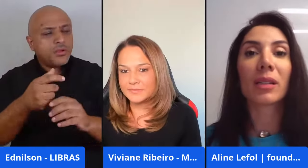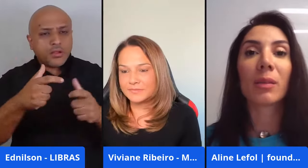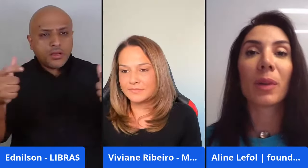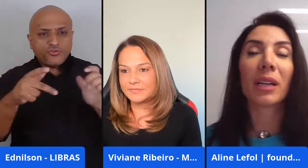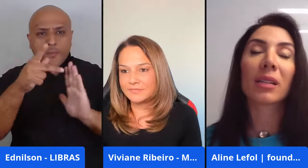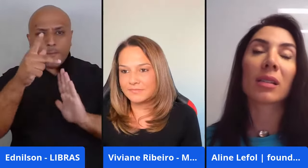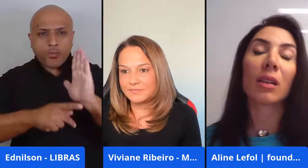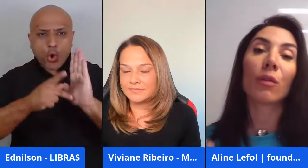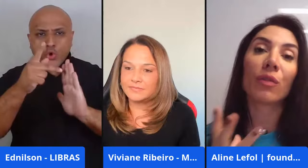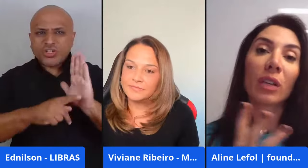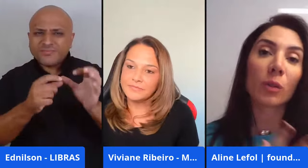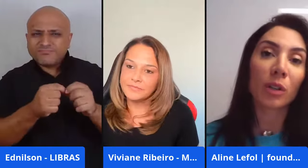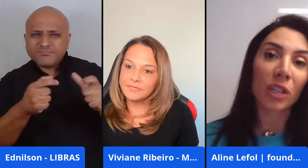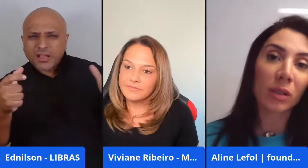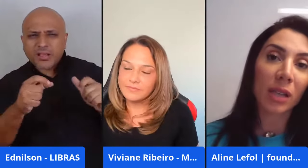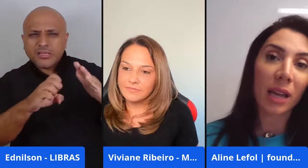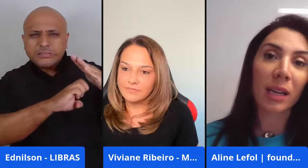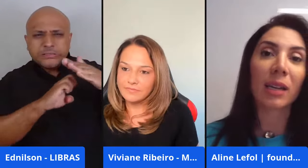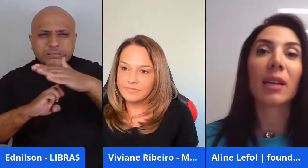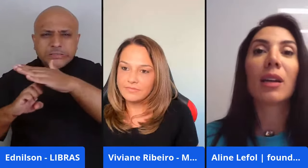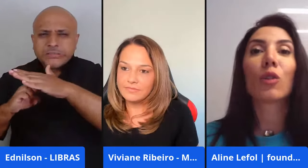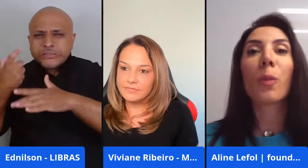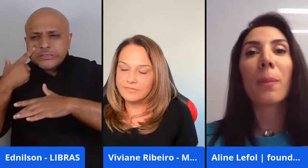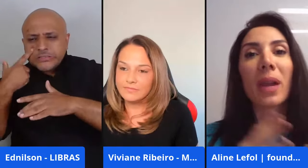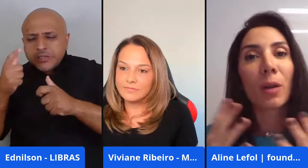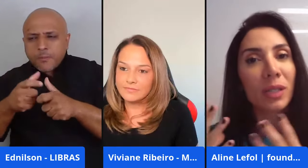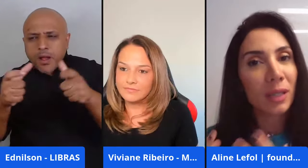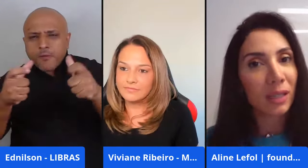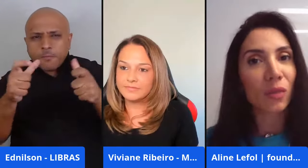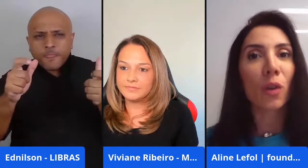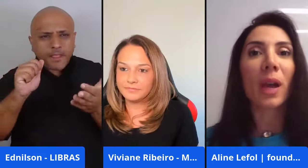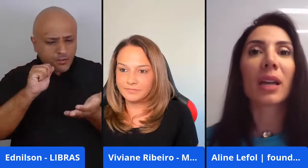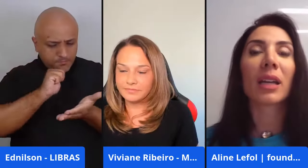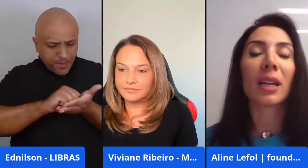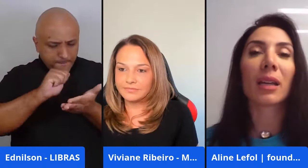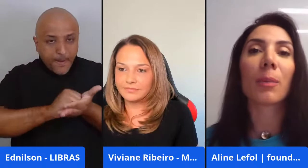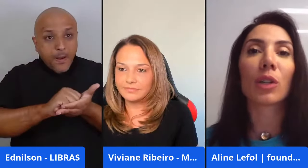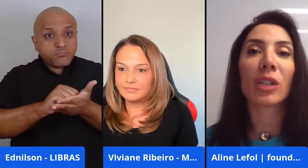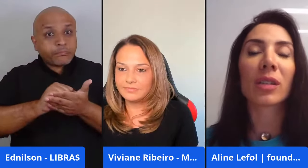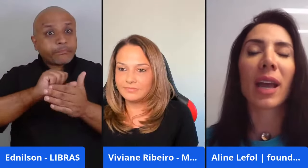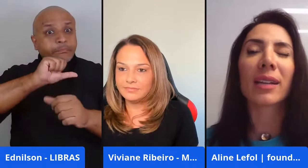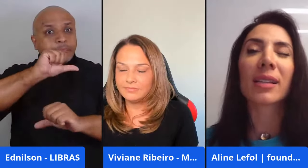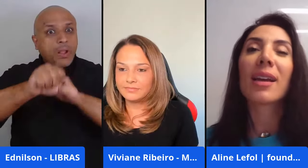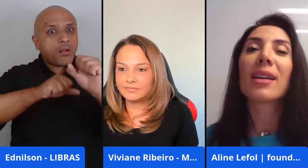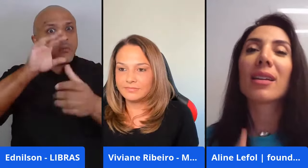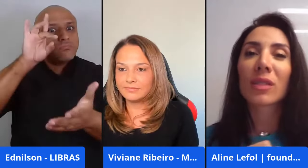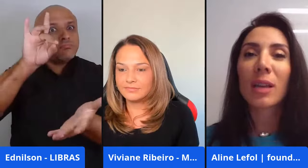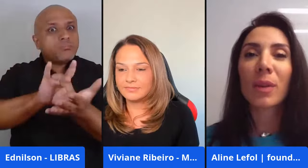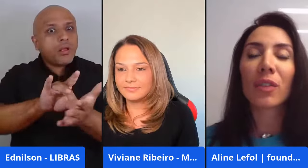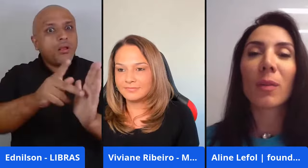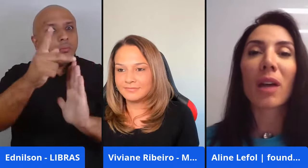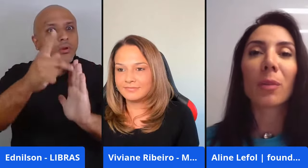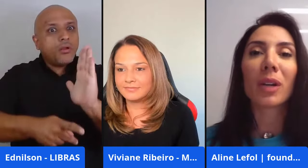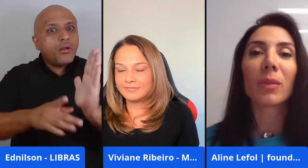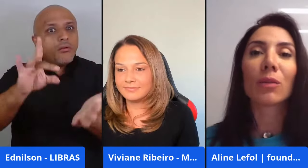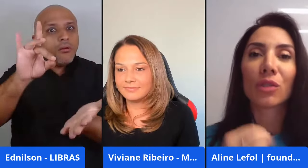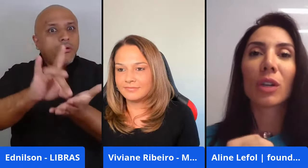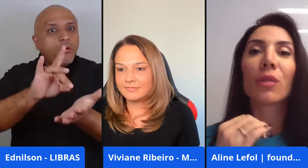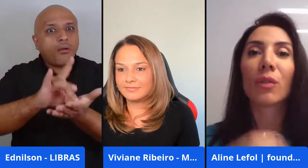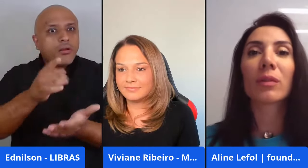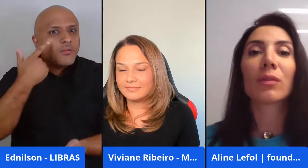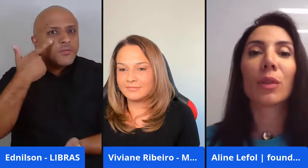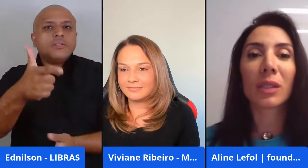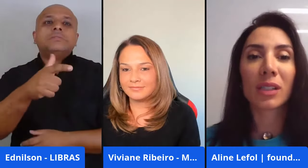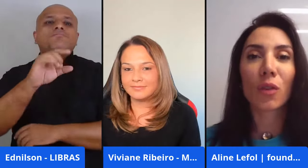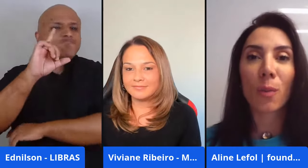saíam para grandes empresas, eu via os projetos saírem do papel e se transformarem em projetos reais, e eu sempre afirmava para mim,